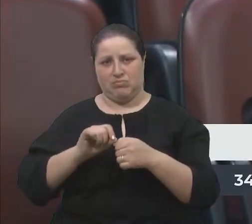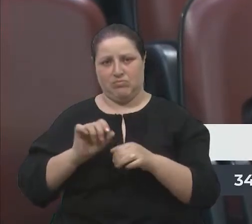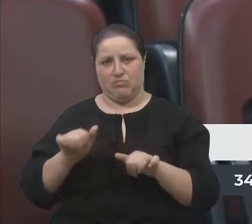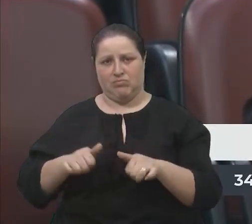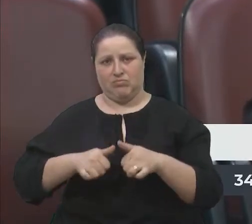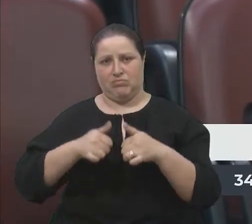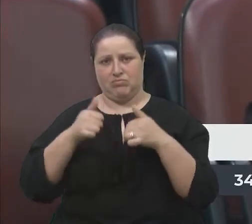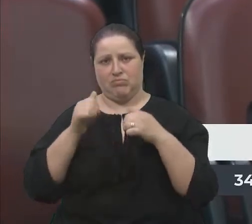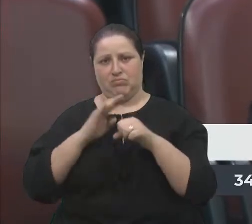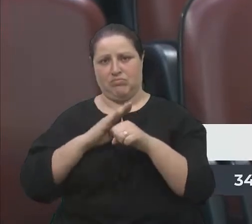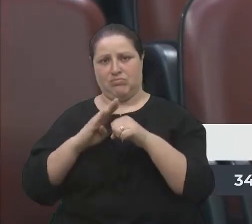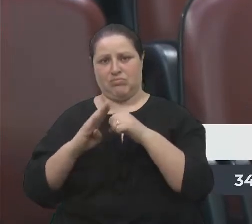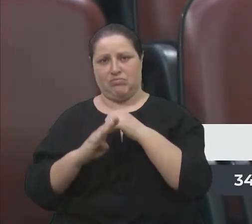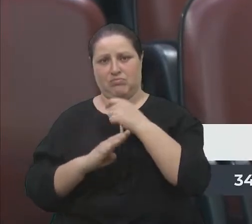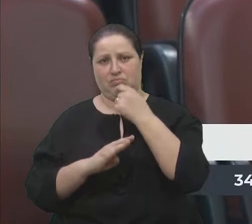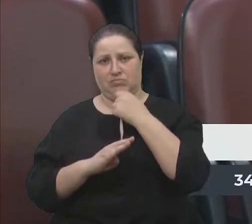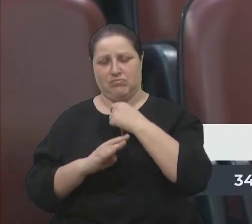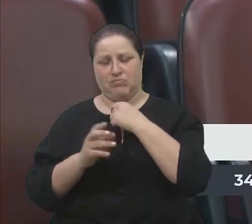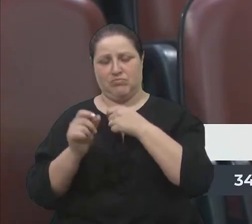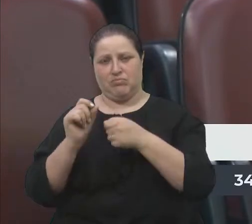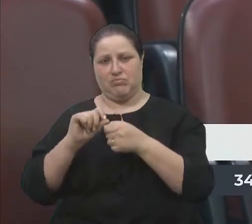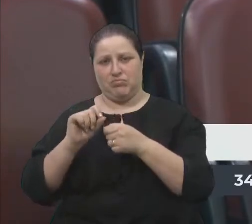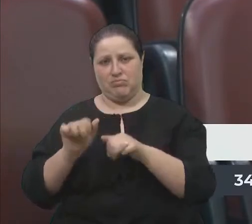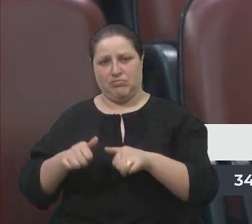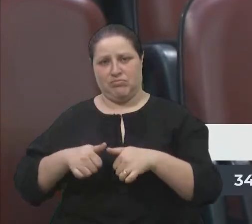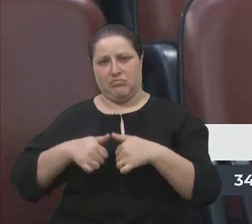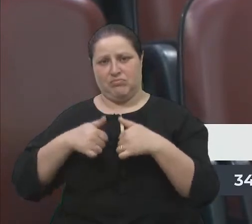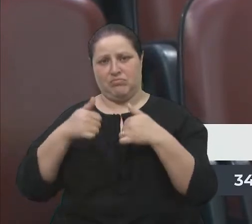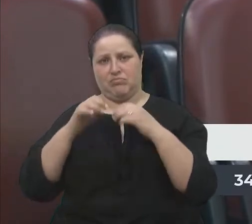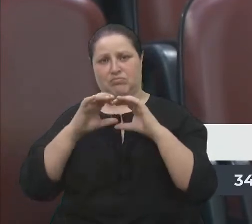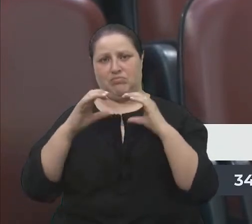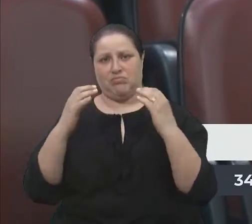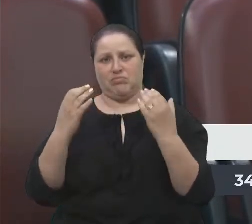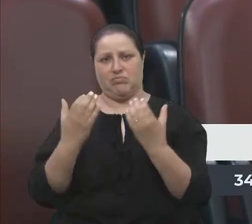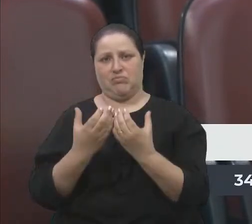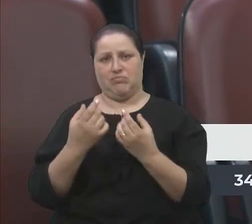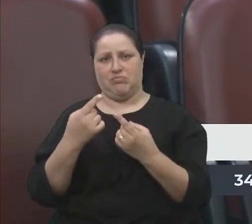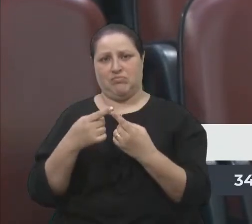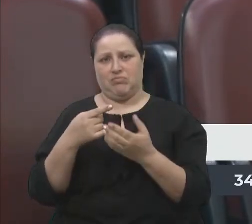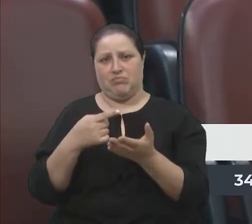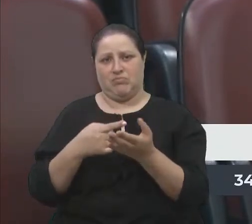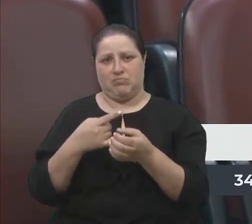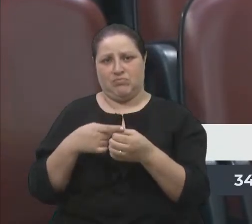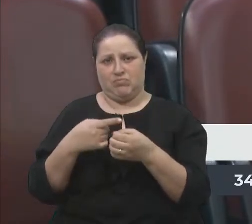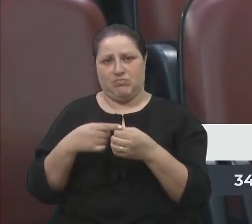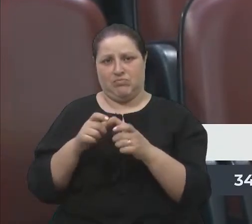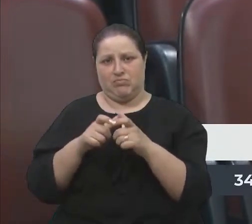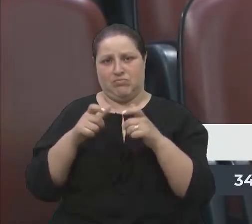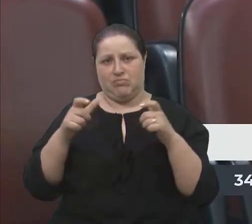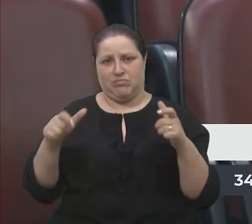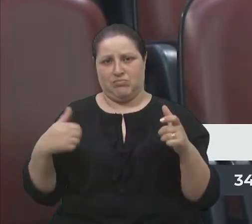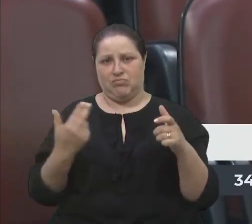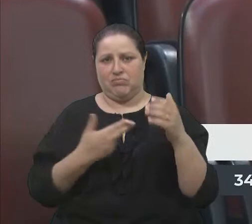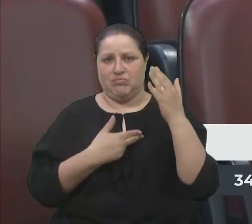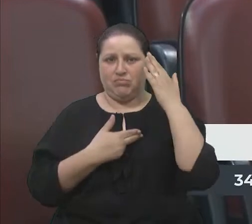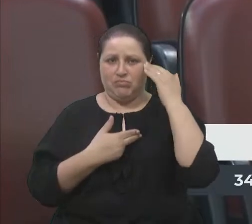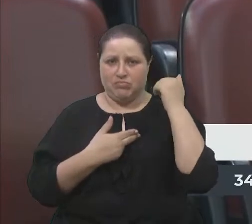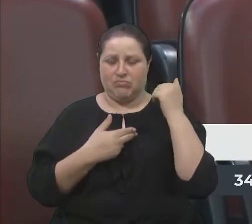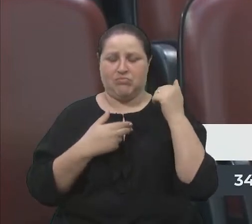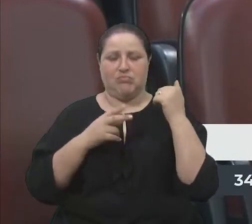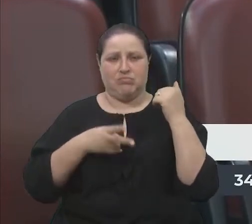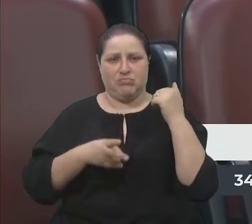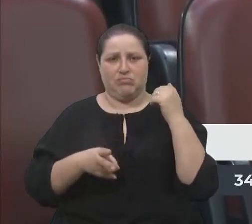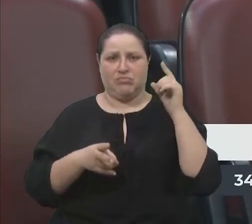bairros de Caxias do Sul, que fique melhor para a nossa comunidade, porque a nossa cidade é muito grande. Subemos que cada dia nasce